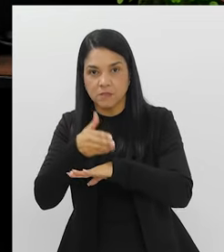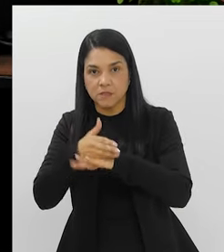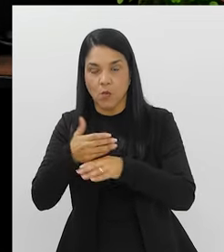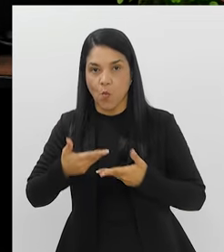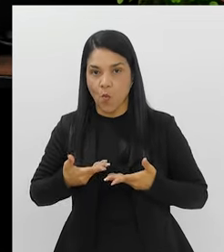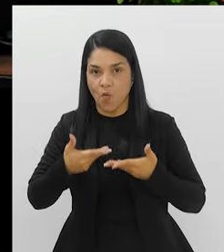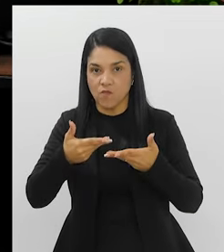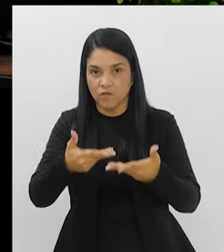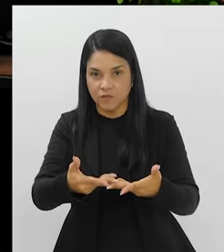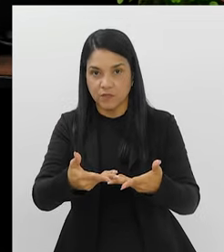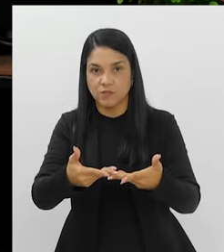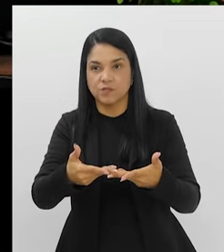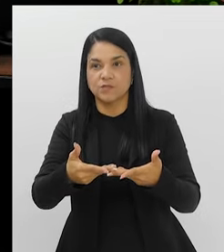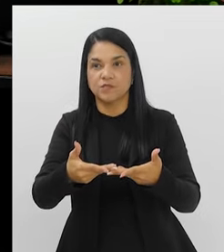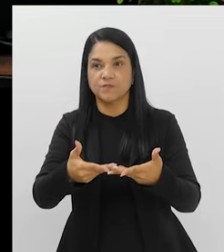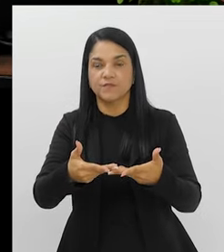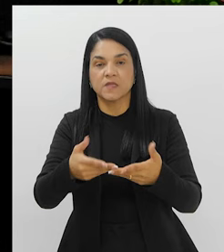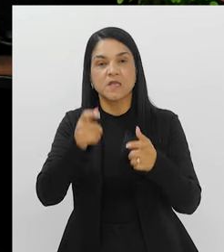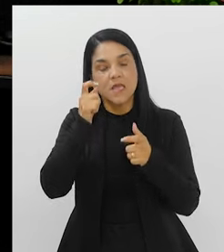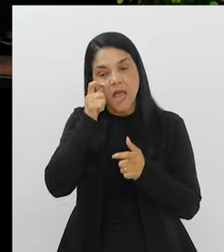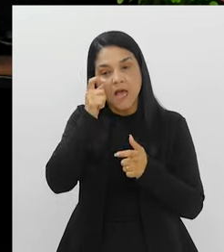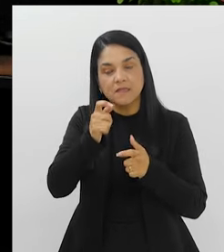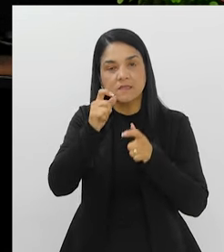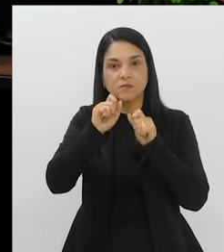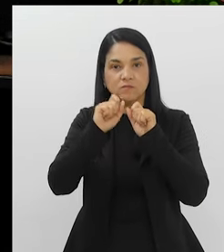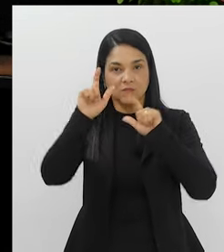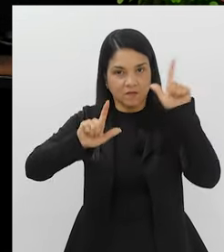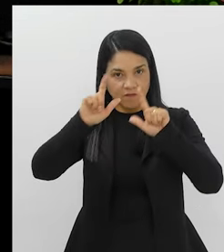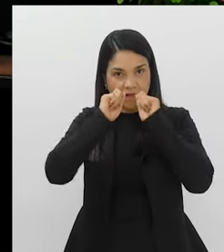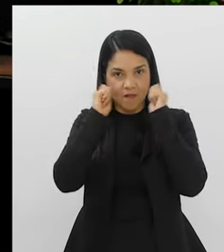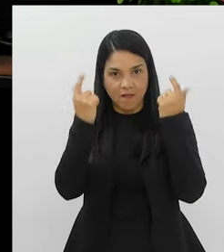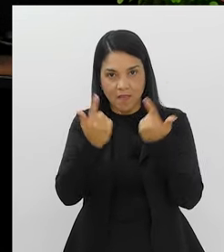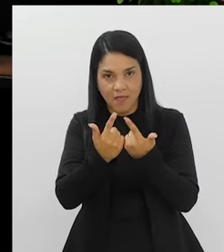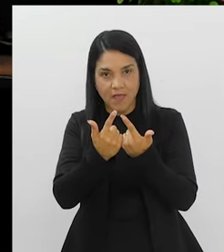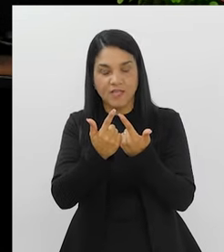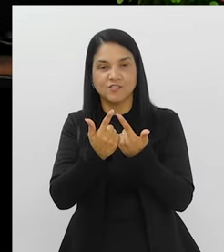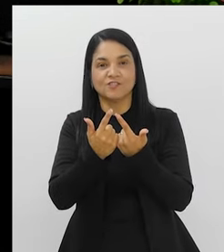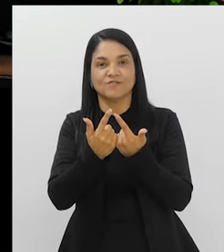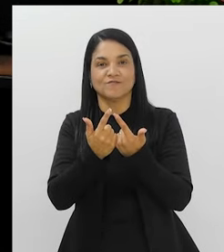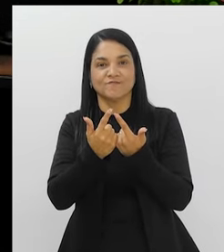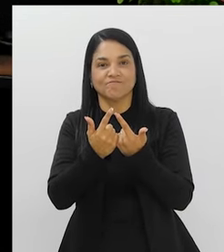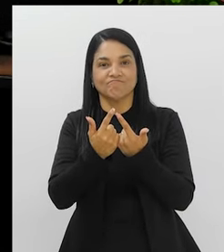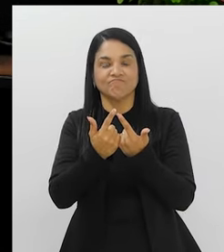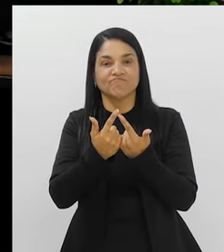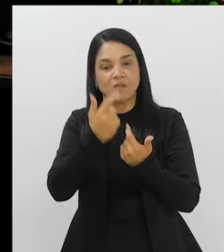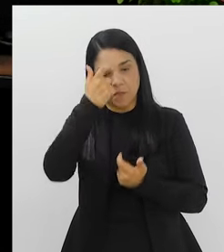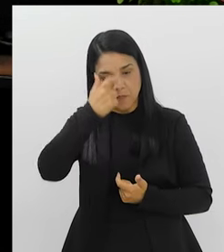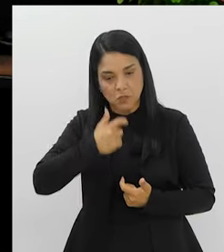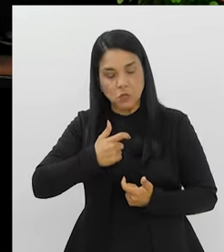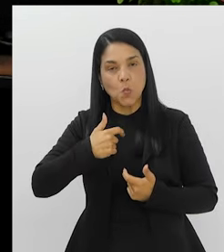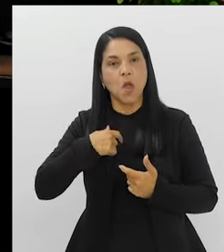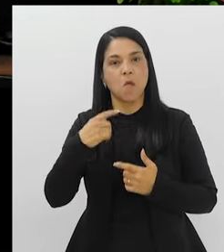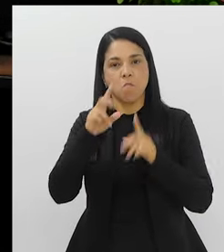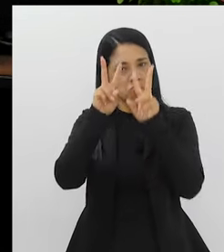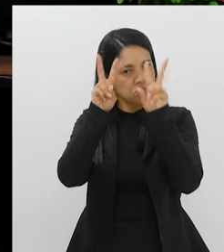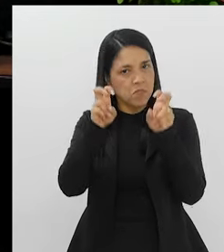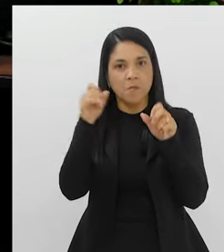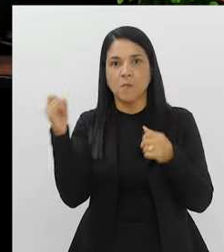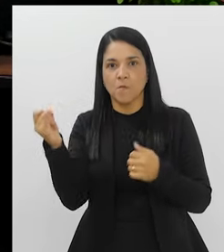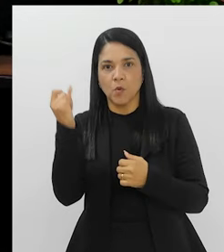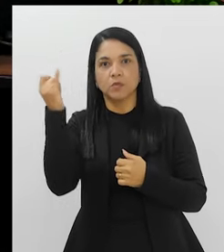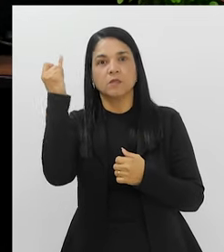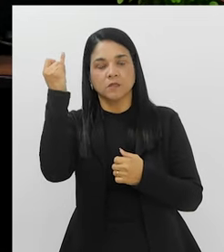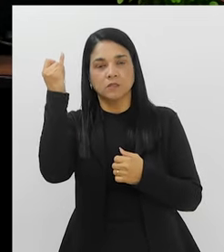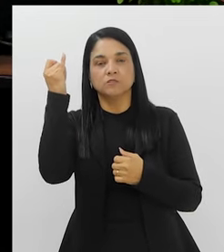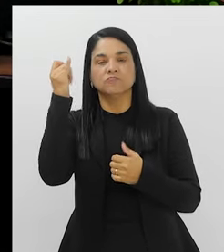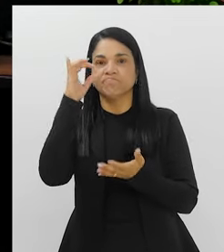participação, o convite, né? E a atenção que a TV Alerj me deu aqui. Eu acho que esse é um assunto muito